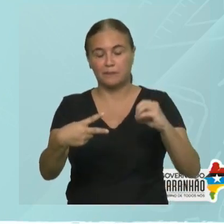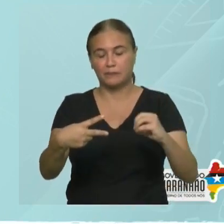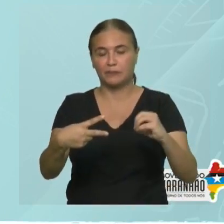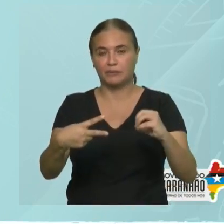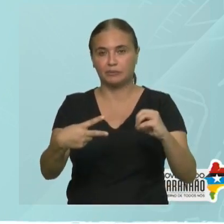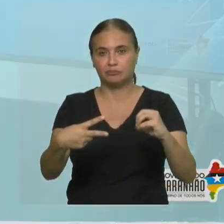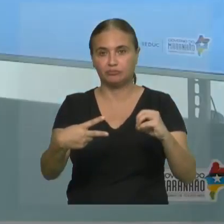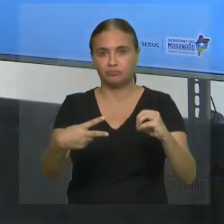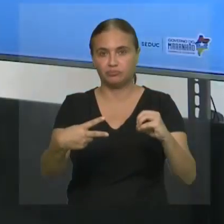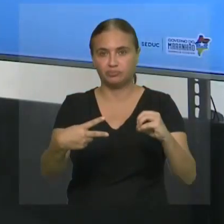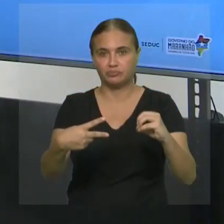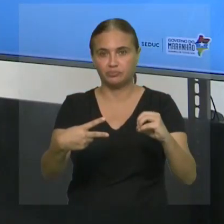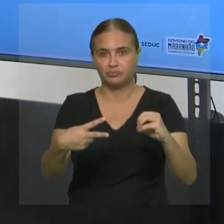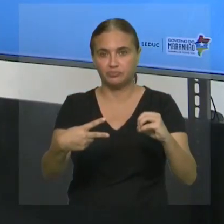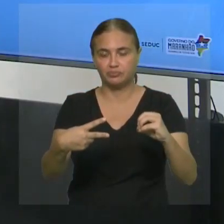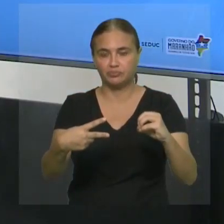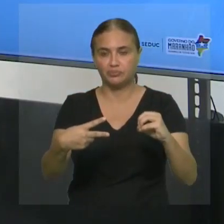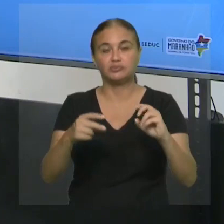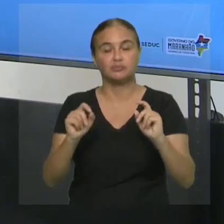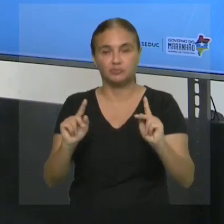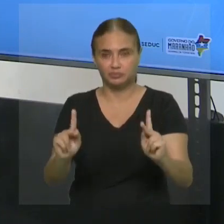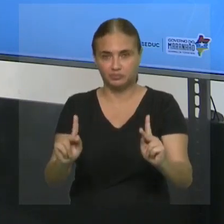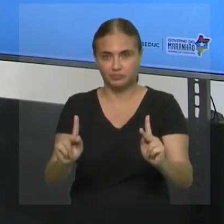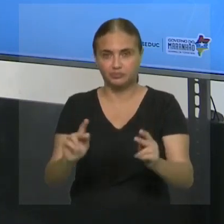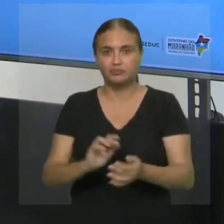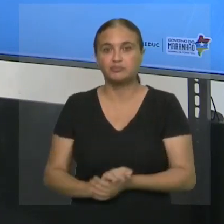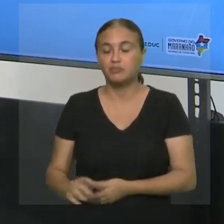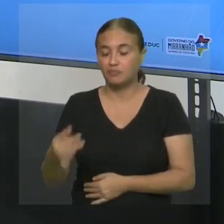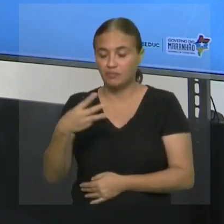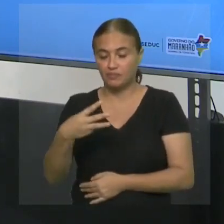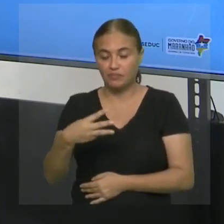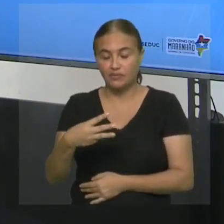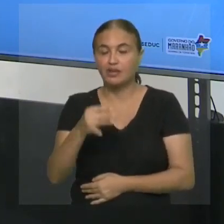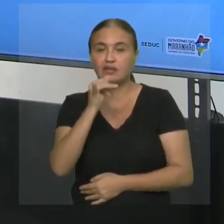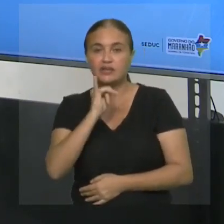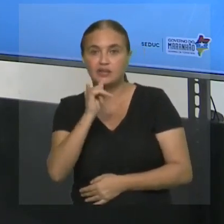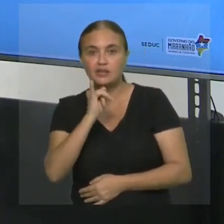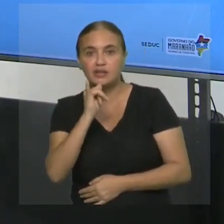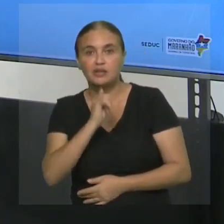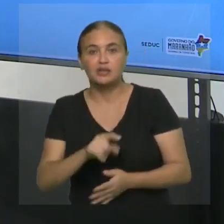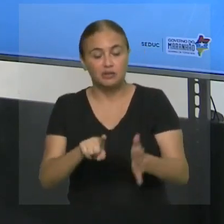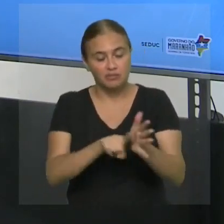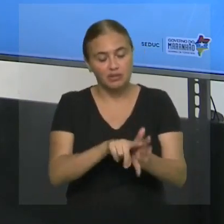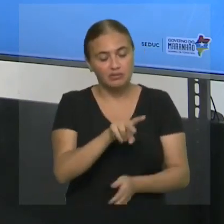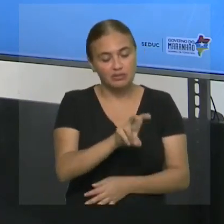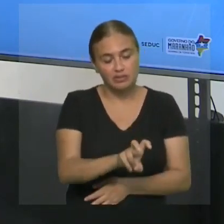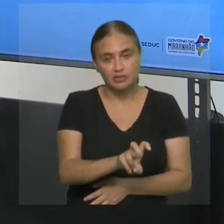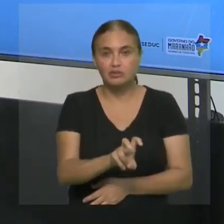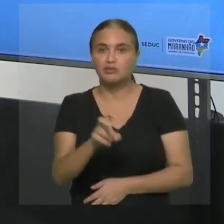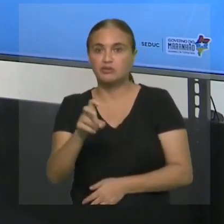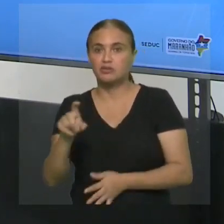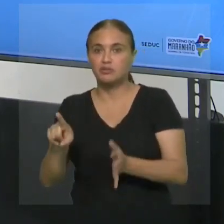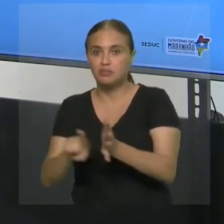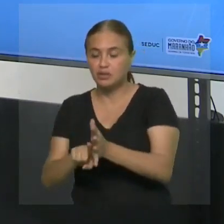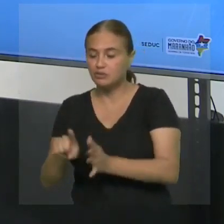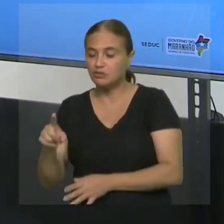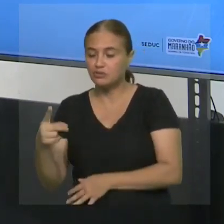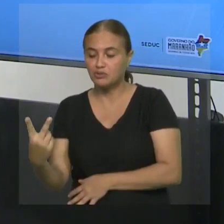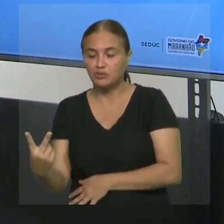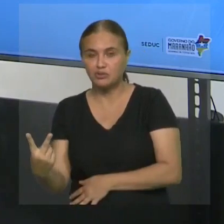Zero maior que menos um. Tranquilo? Terceiro exemplo. Menos dois, menos cinco e menos dois.